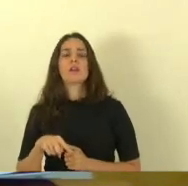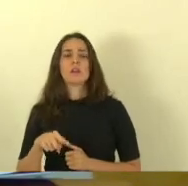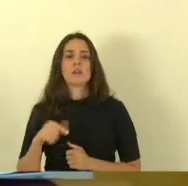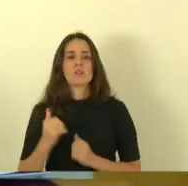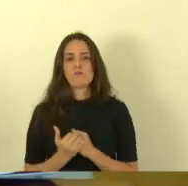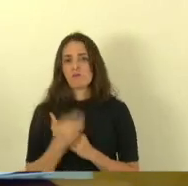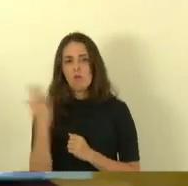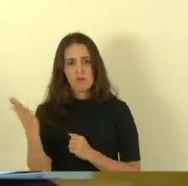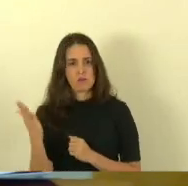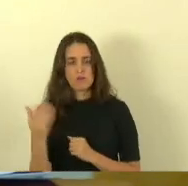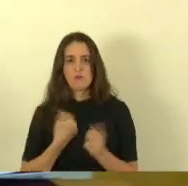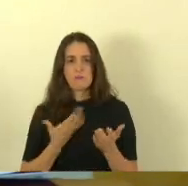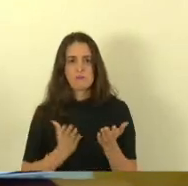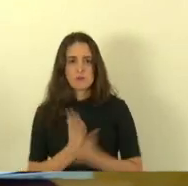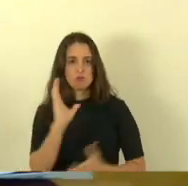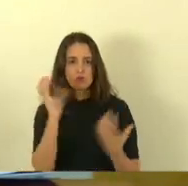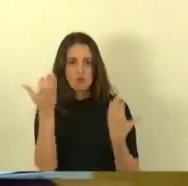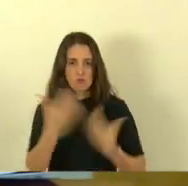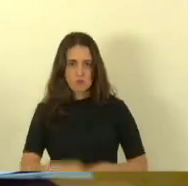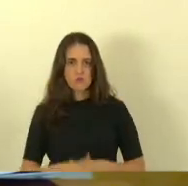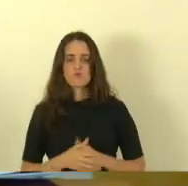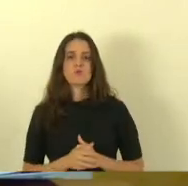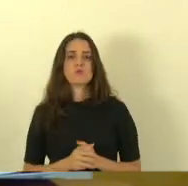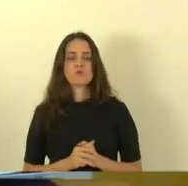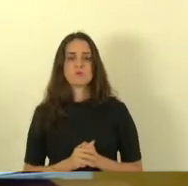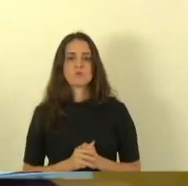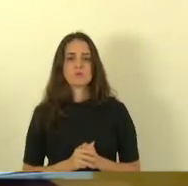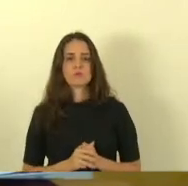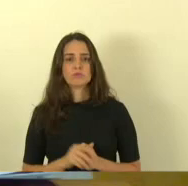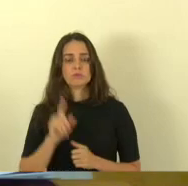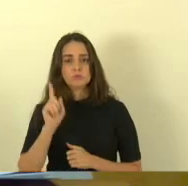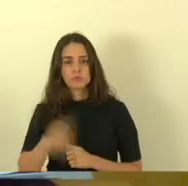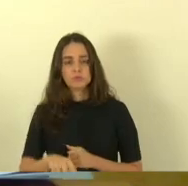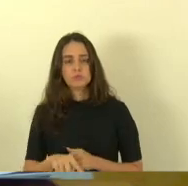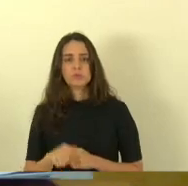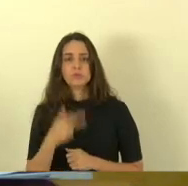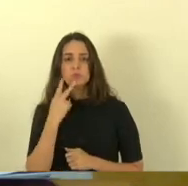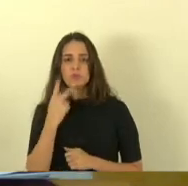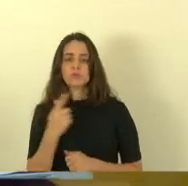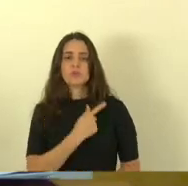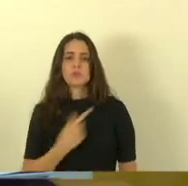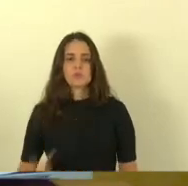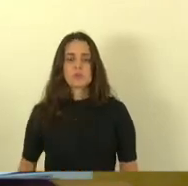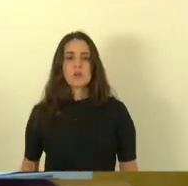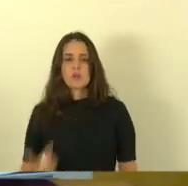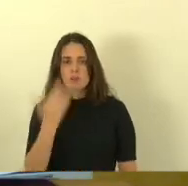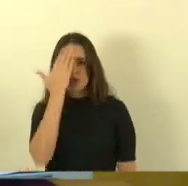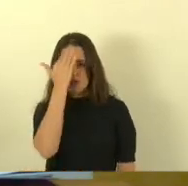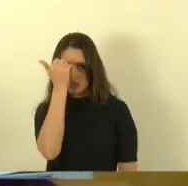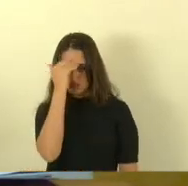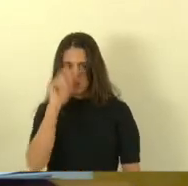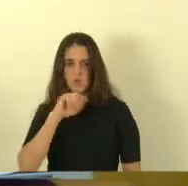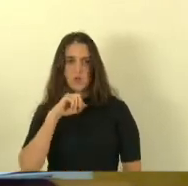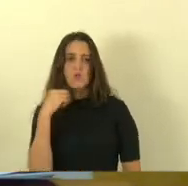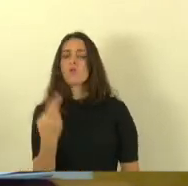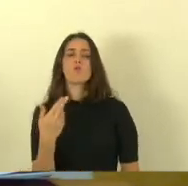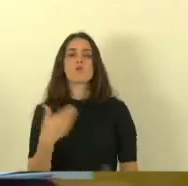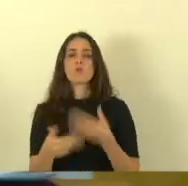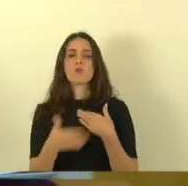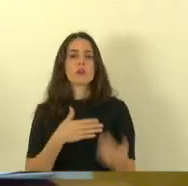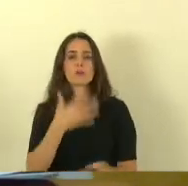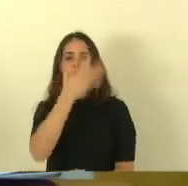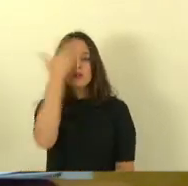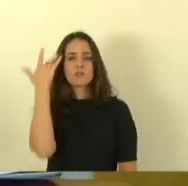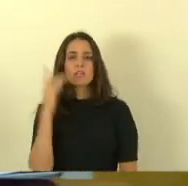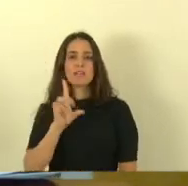eles passaram no concurso então o que tem que falar lá com o Renato o tem que falar com o Davi com quem que seja é que é